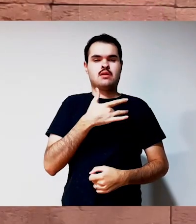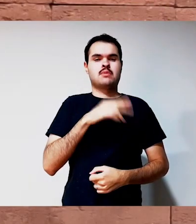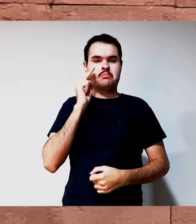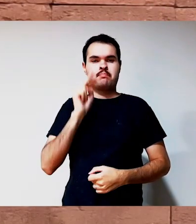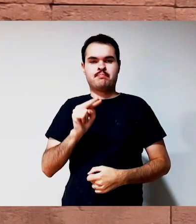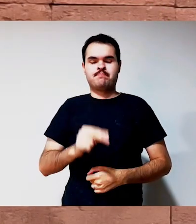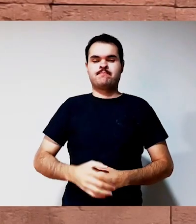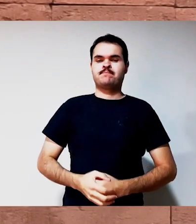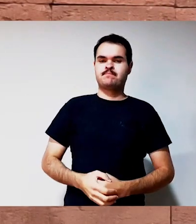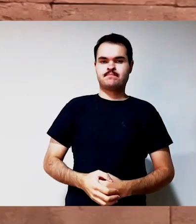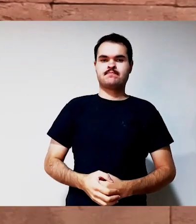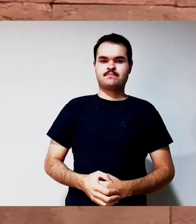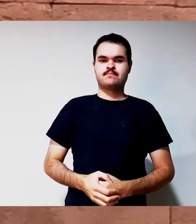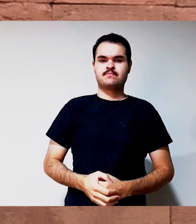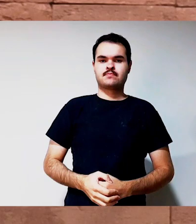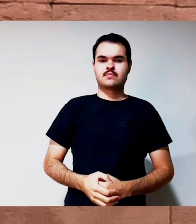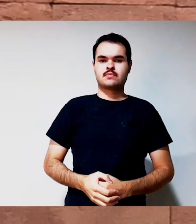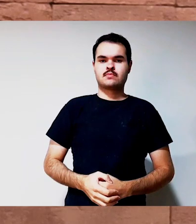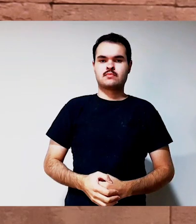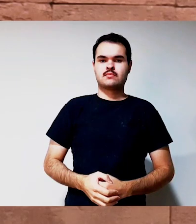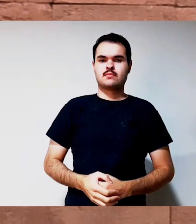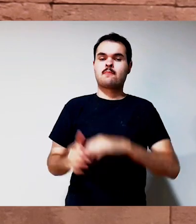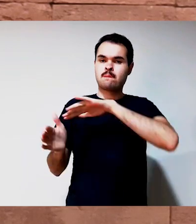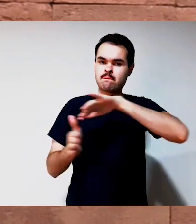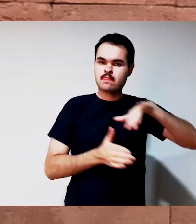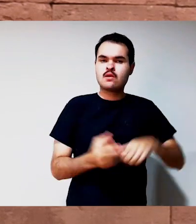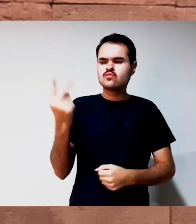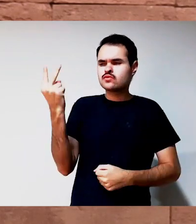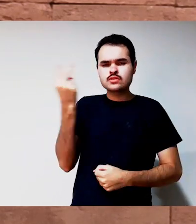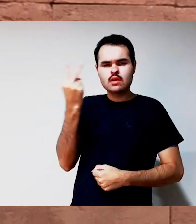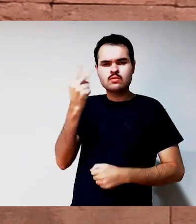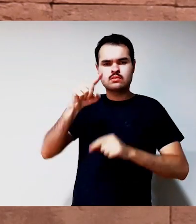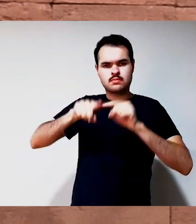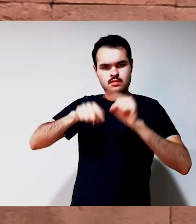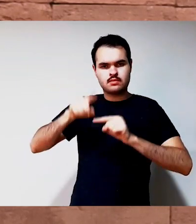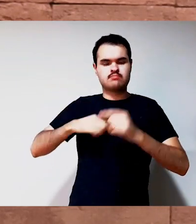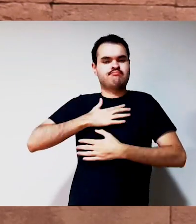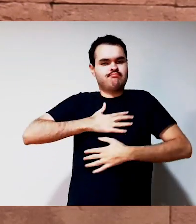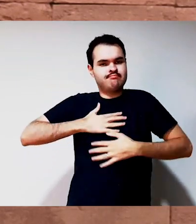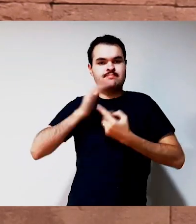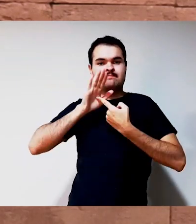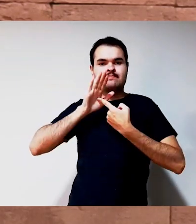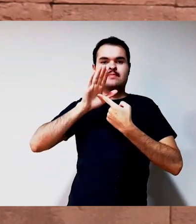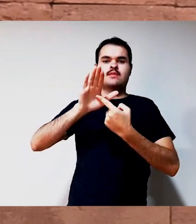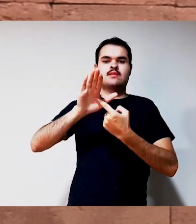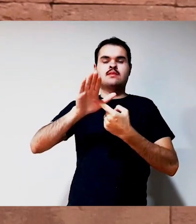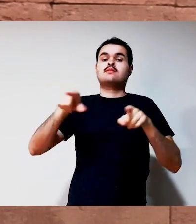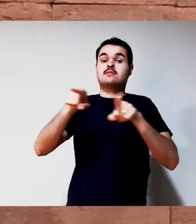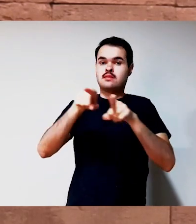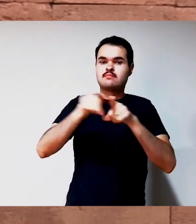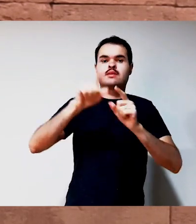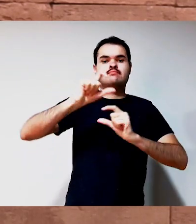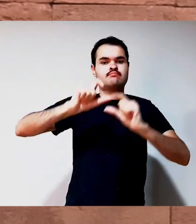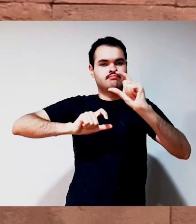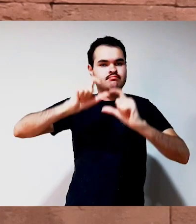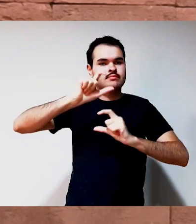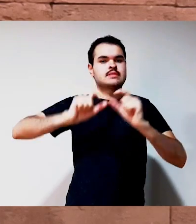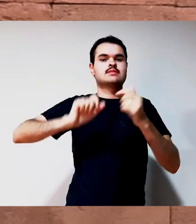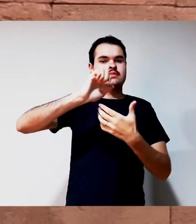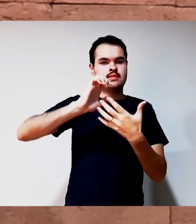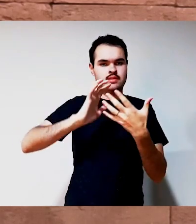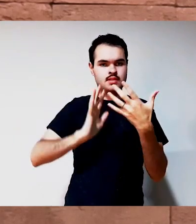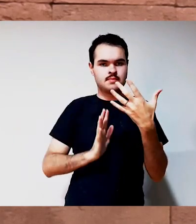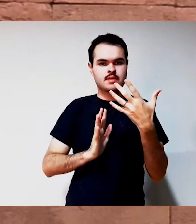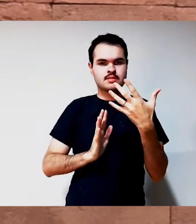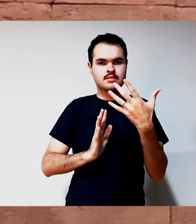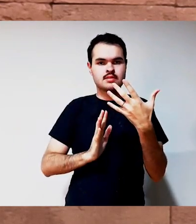Vale a pena conferir. O segundo material que eu gostaria de mostrar para vocês também é uma história em quadrinhos em Libras e se chama A Mulher